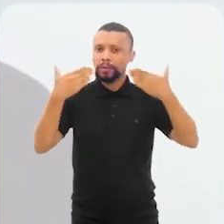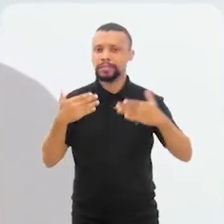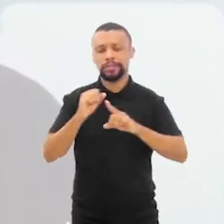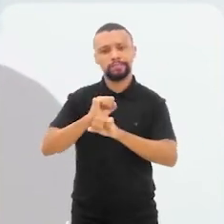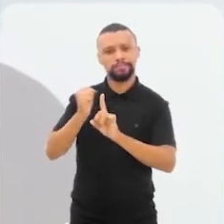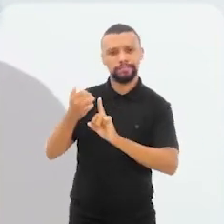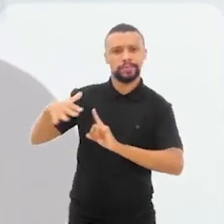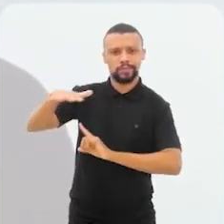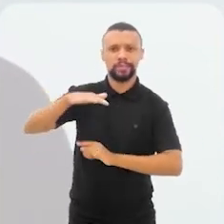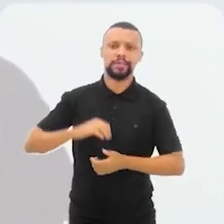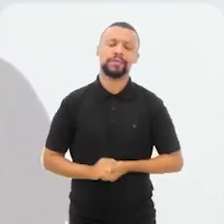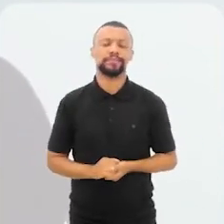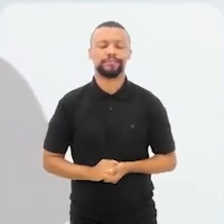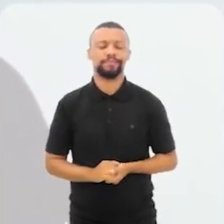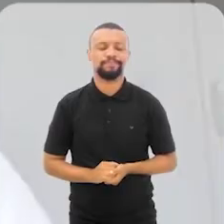sociedade.